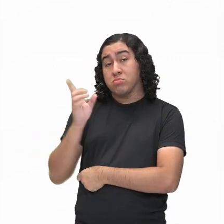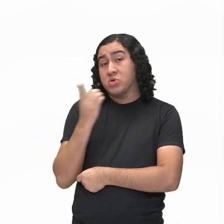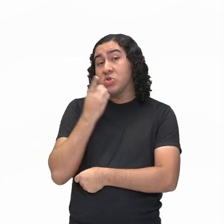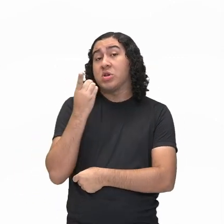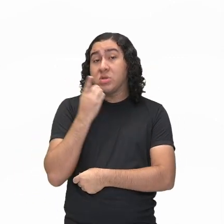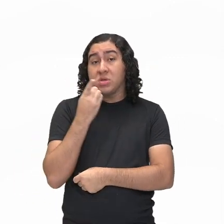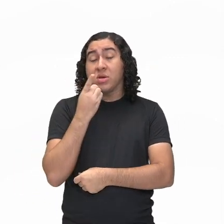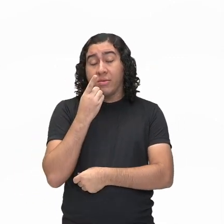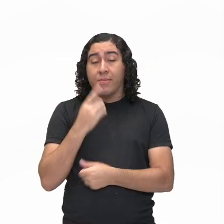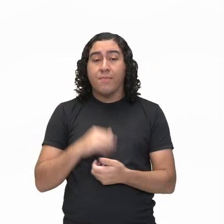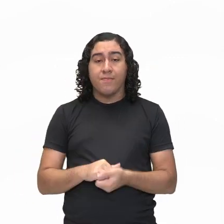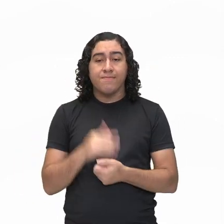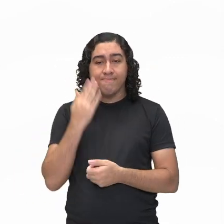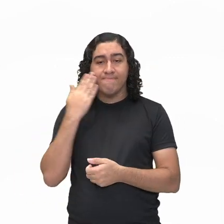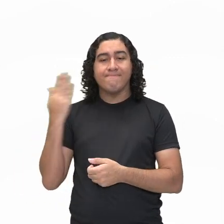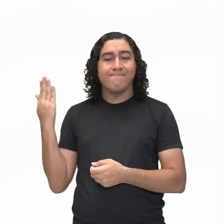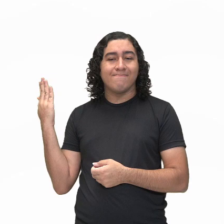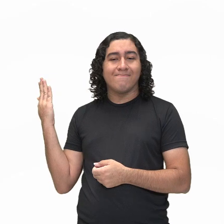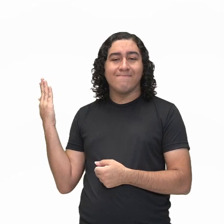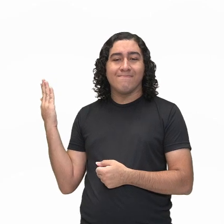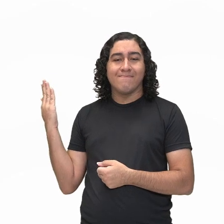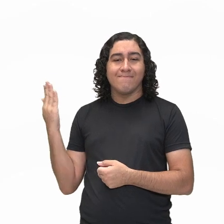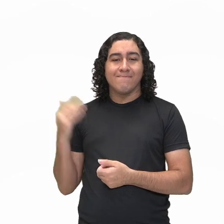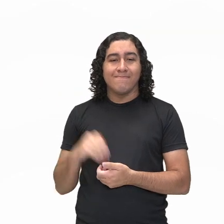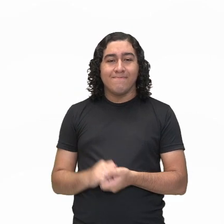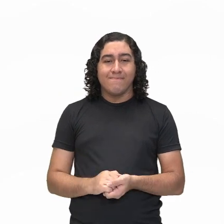representa aí essa pintura rupestre.